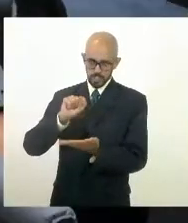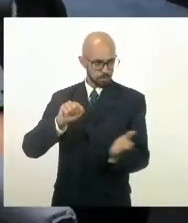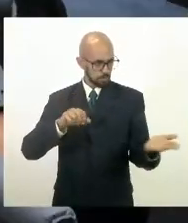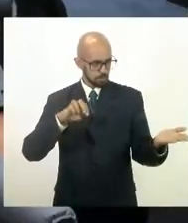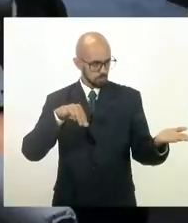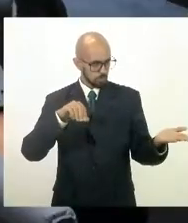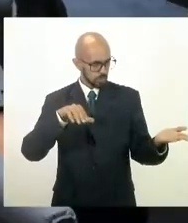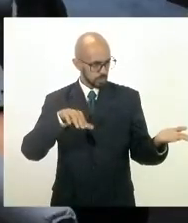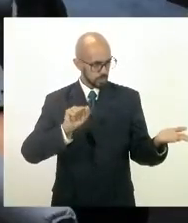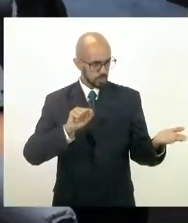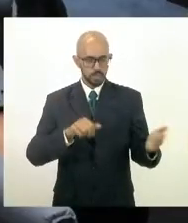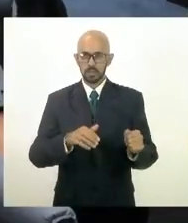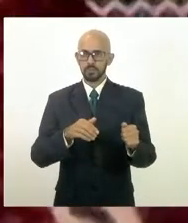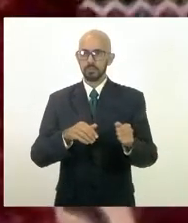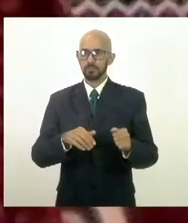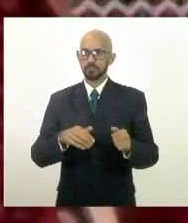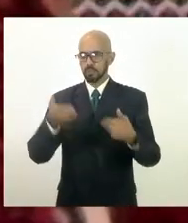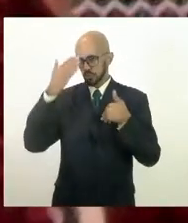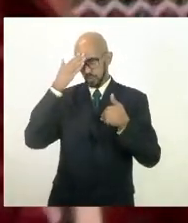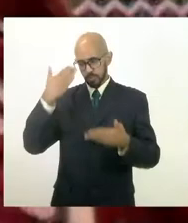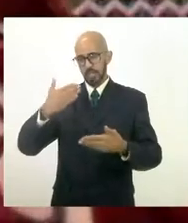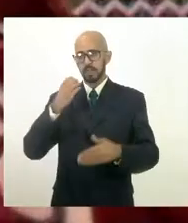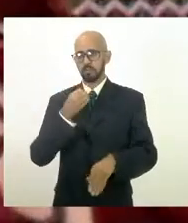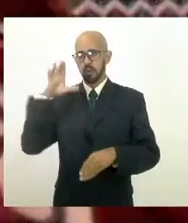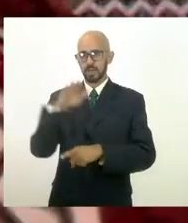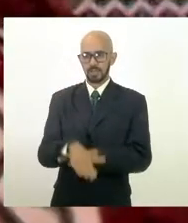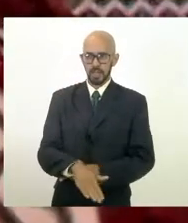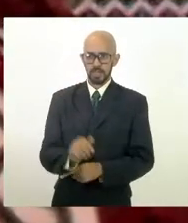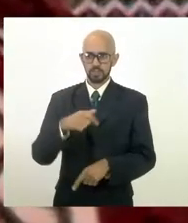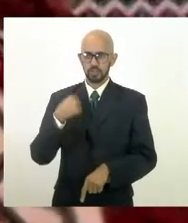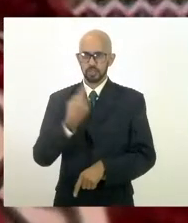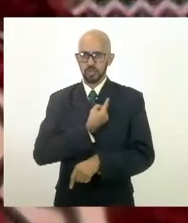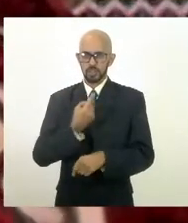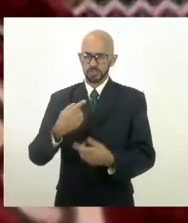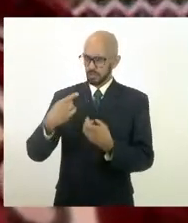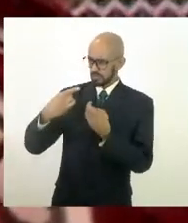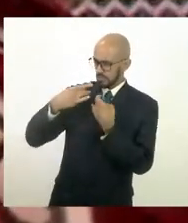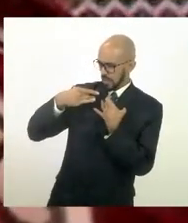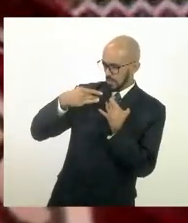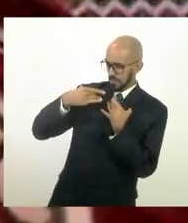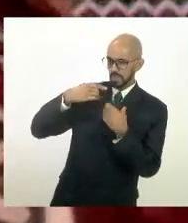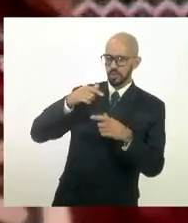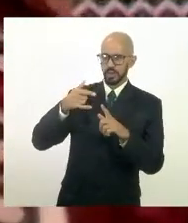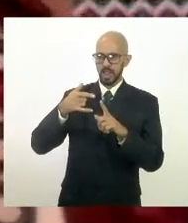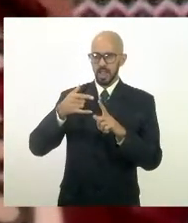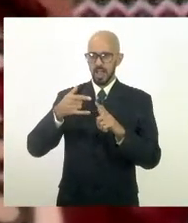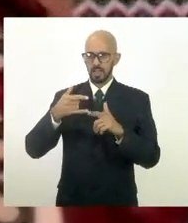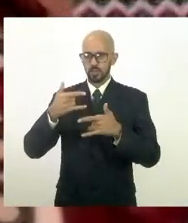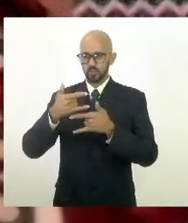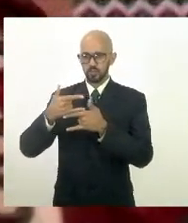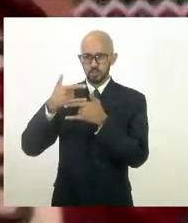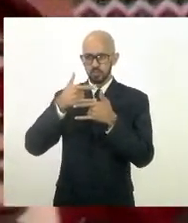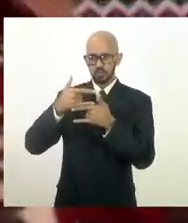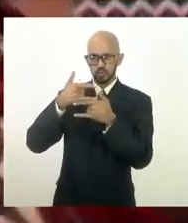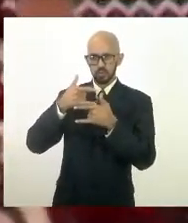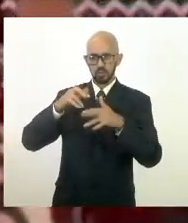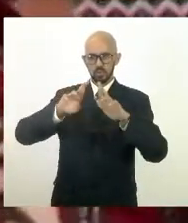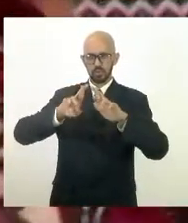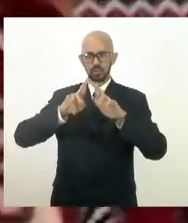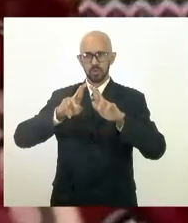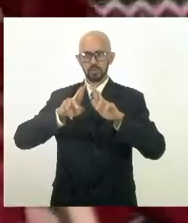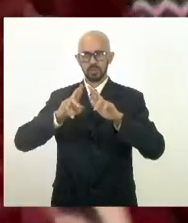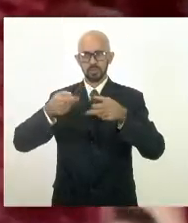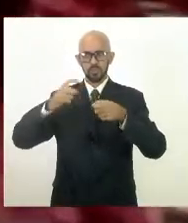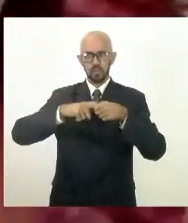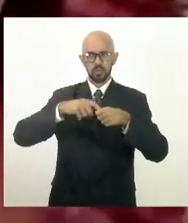Muito obrigada presidente boa tarde a gente está ficando abandonado aqui no Zoom torcendo para voltar logo ainda abandona